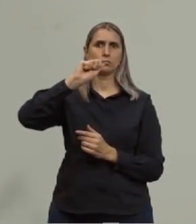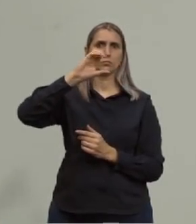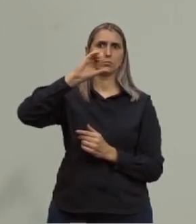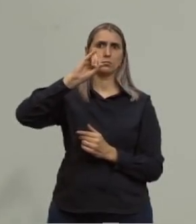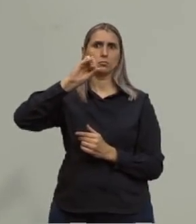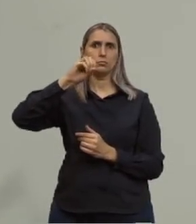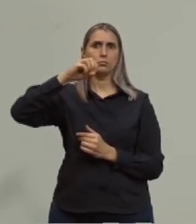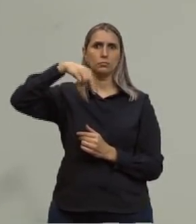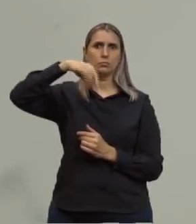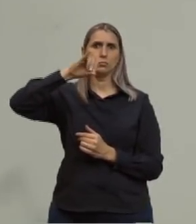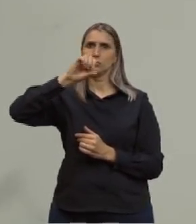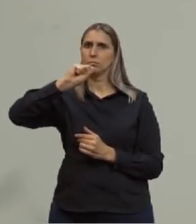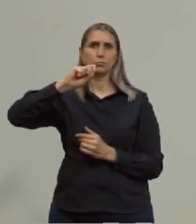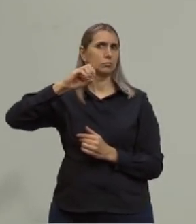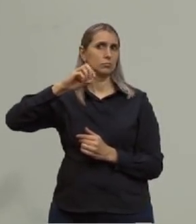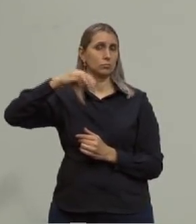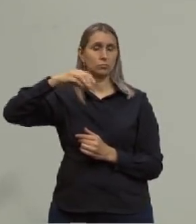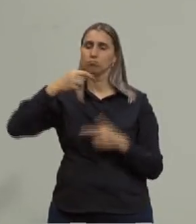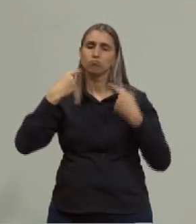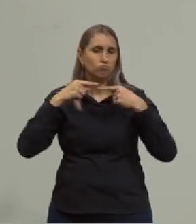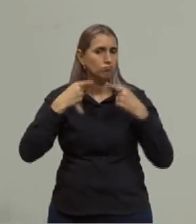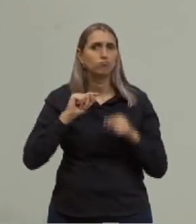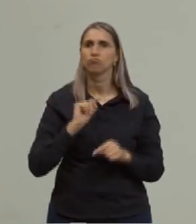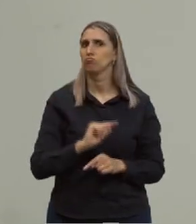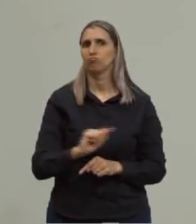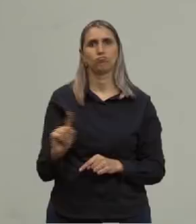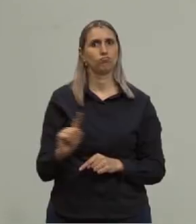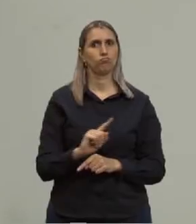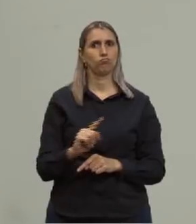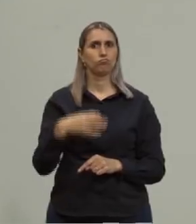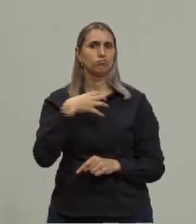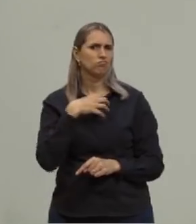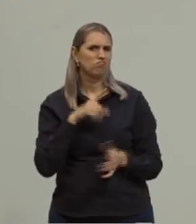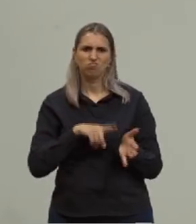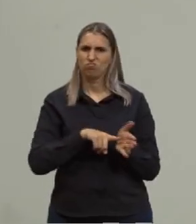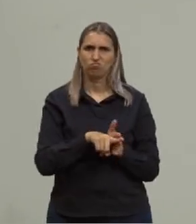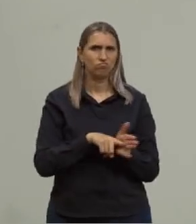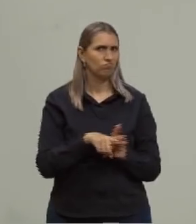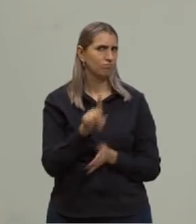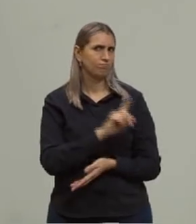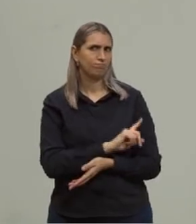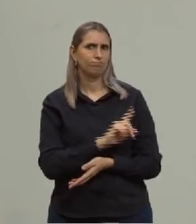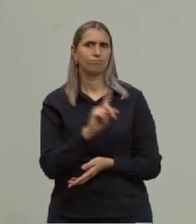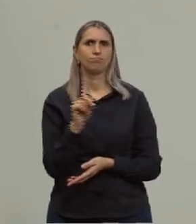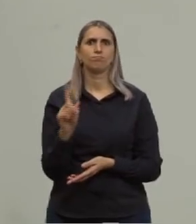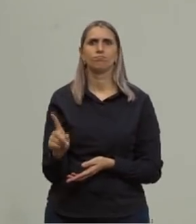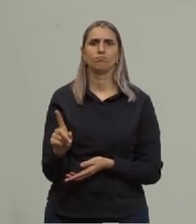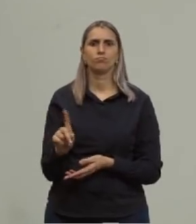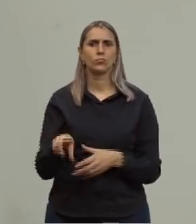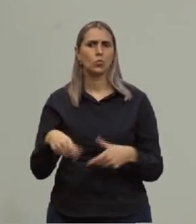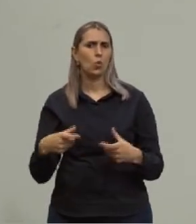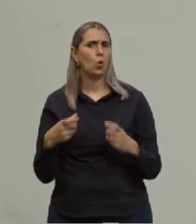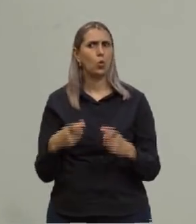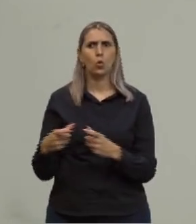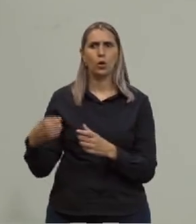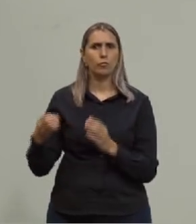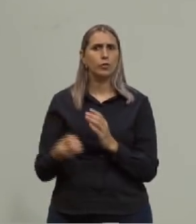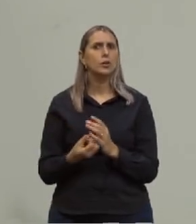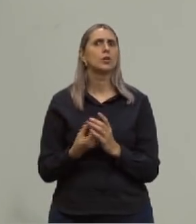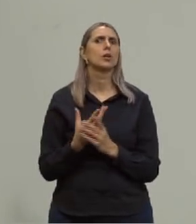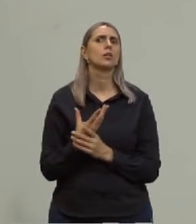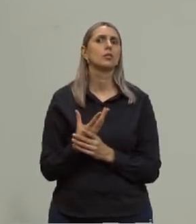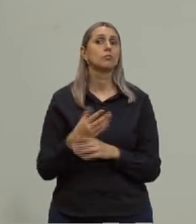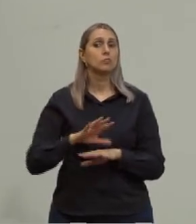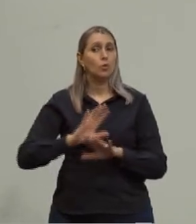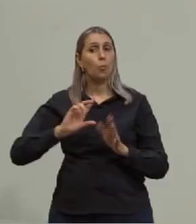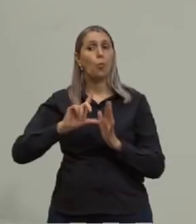Não se questionava muito isso no sentido de querer investigar, então, de onde teria surgido. Mas, claro que